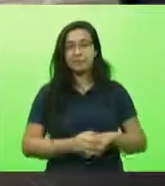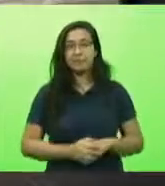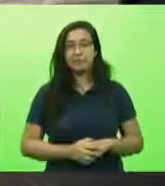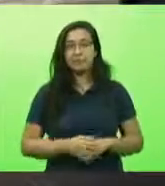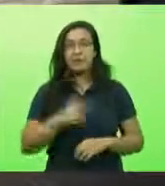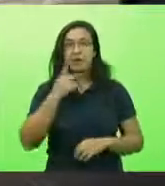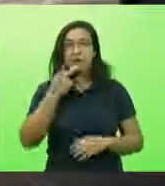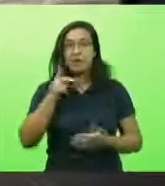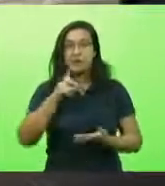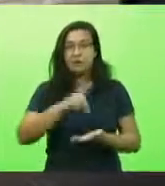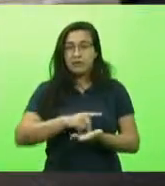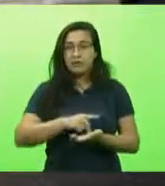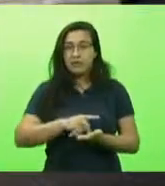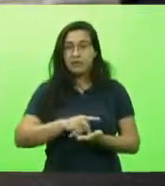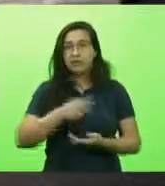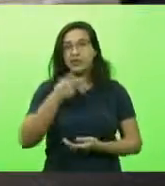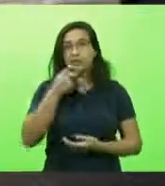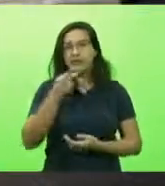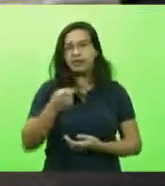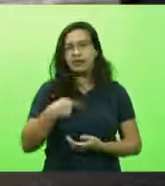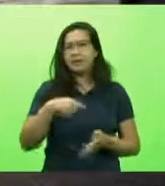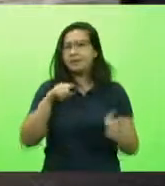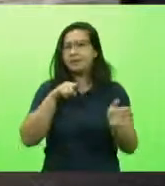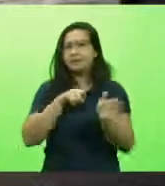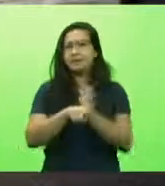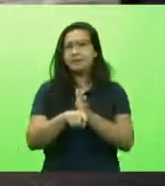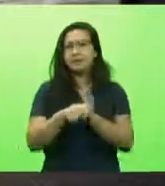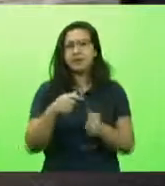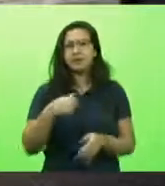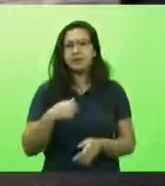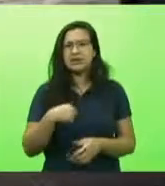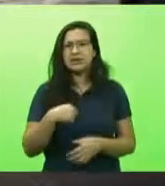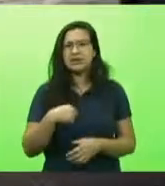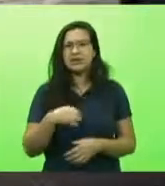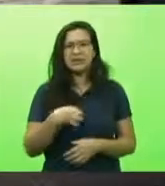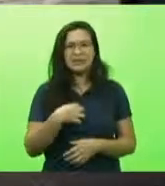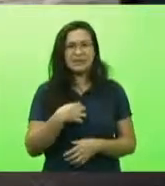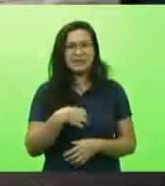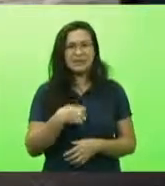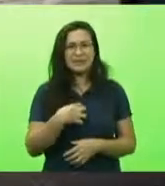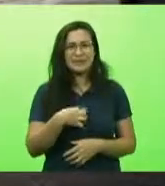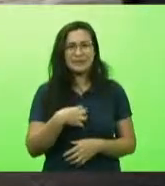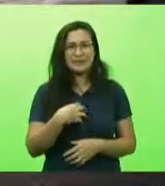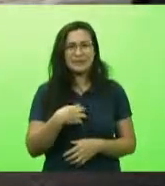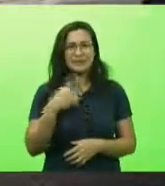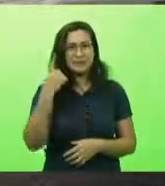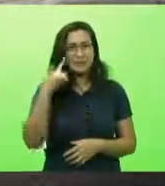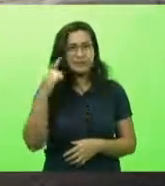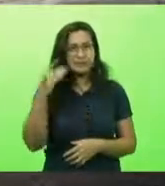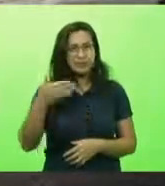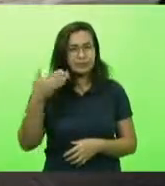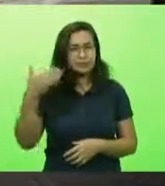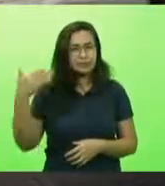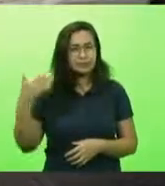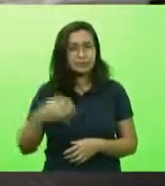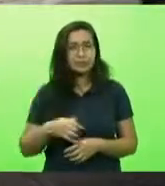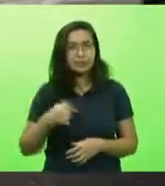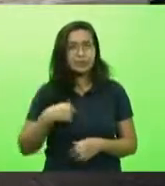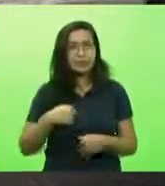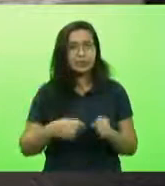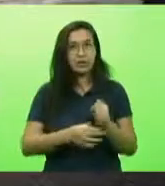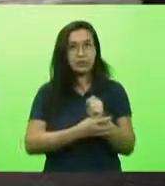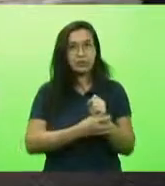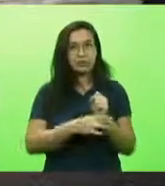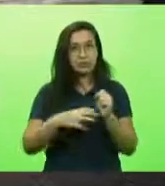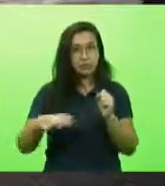indagação, algo que tem me incomodado nos últimos dias. Eu sou de São José, fui vereador em